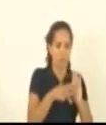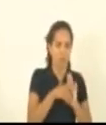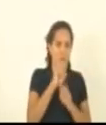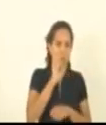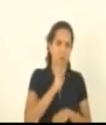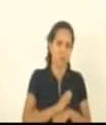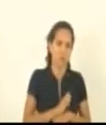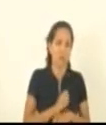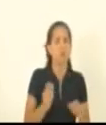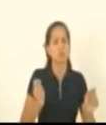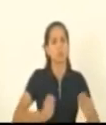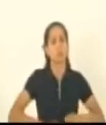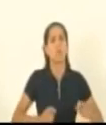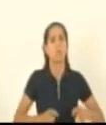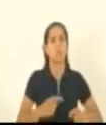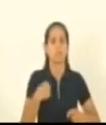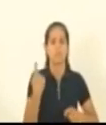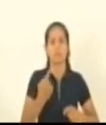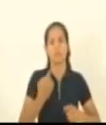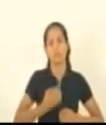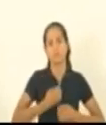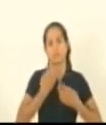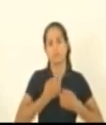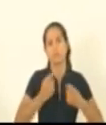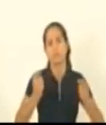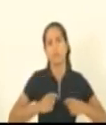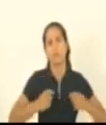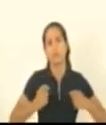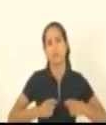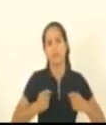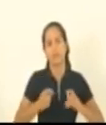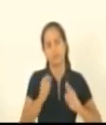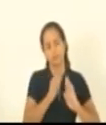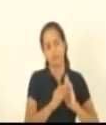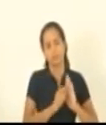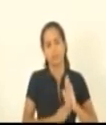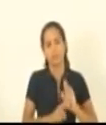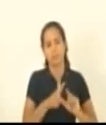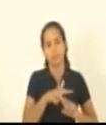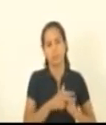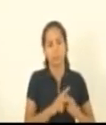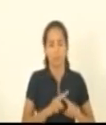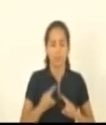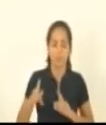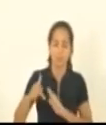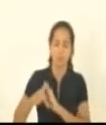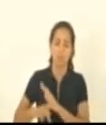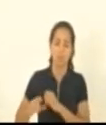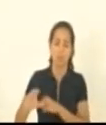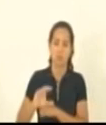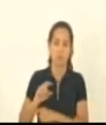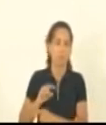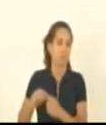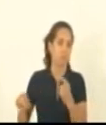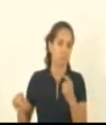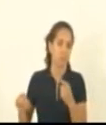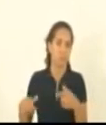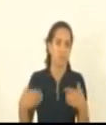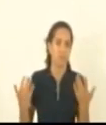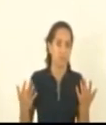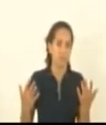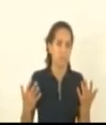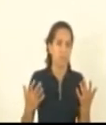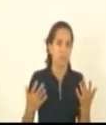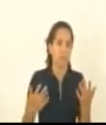aí sim a gente poderia se manifestar nesse projeto pela constitucionalidade mas esse projeto ele é inconstitucional então nós não discutimos capitão